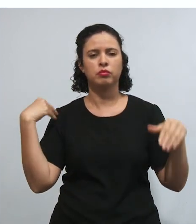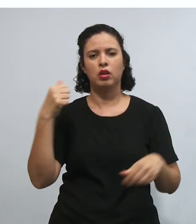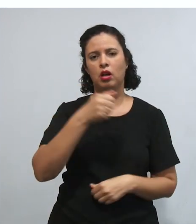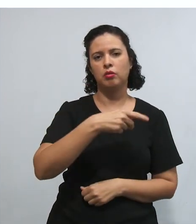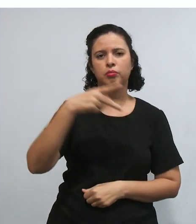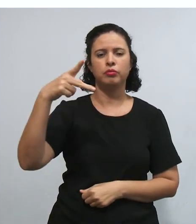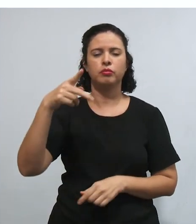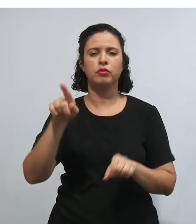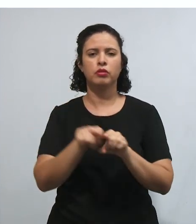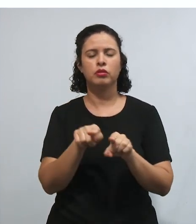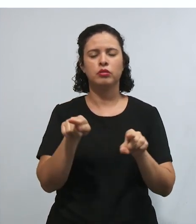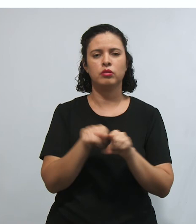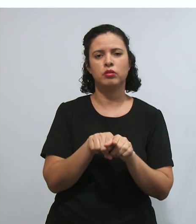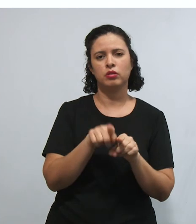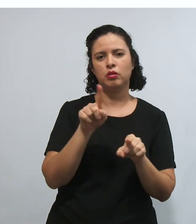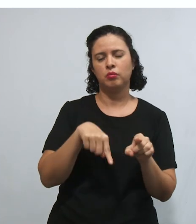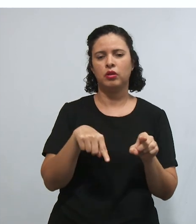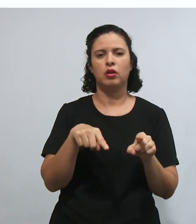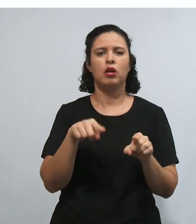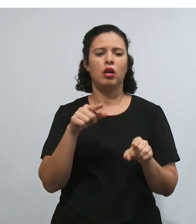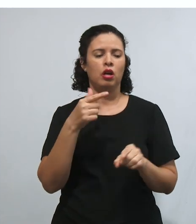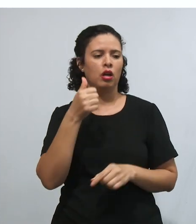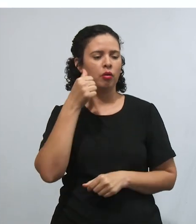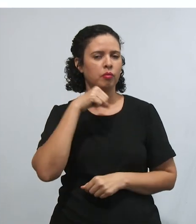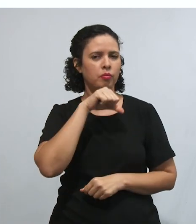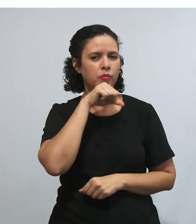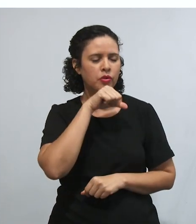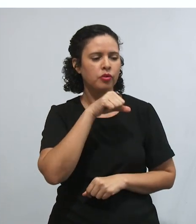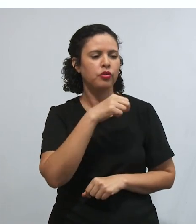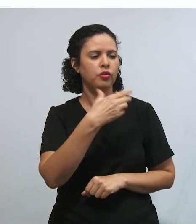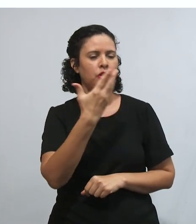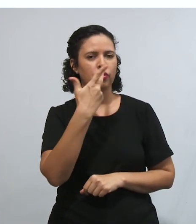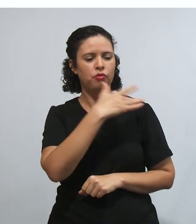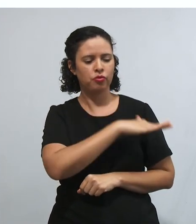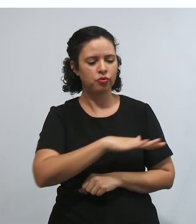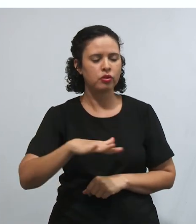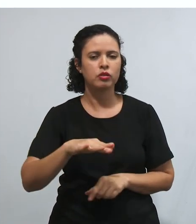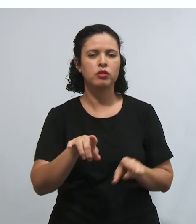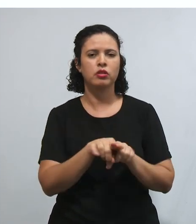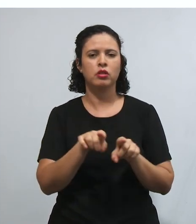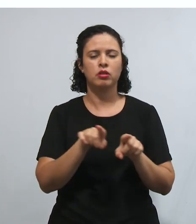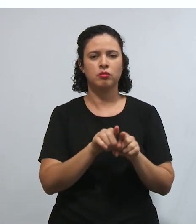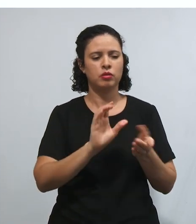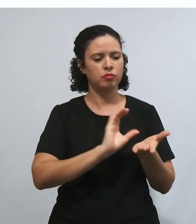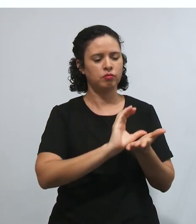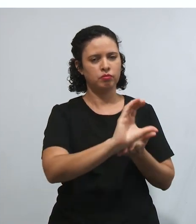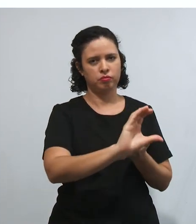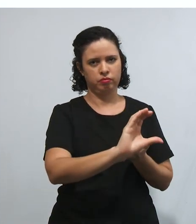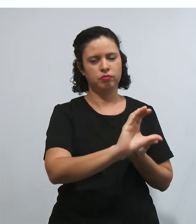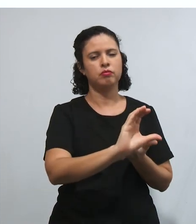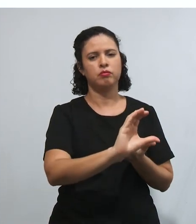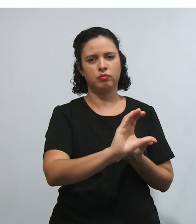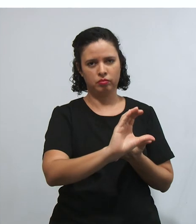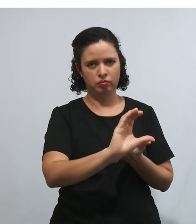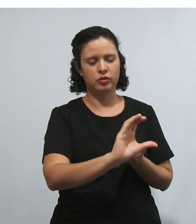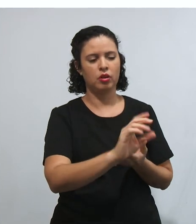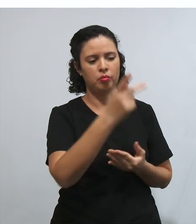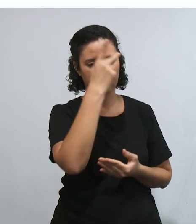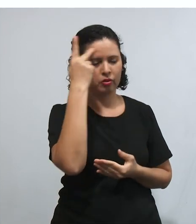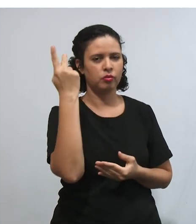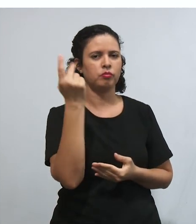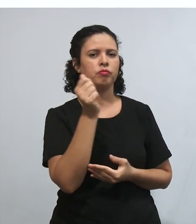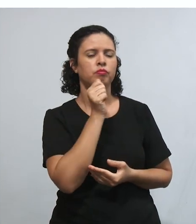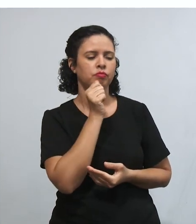a proteção à maternidade e infância, a assistência aos desamparados na forma da Constituição.